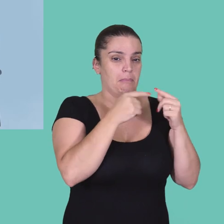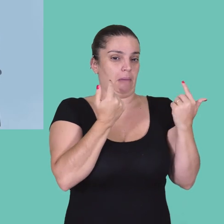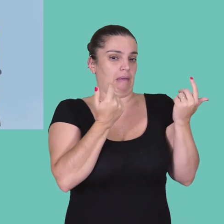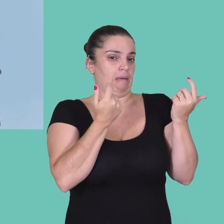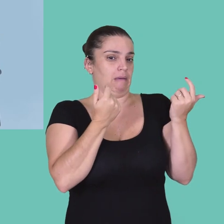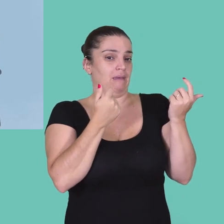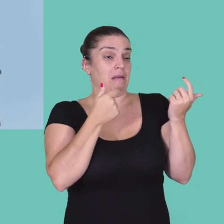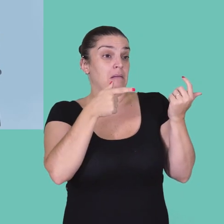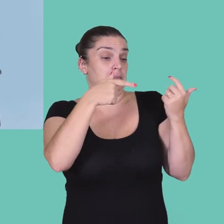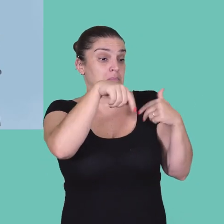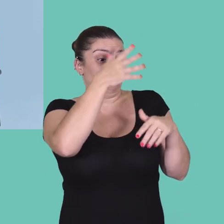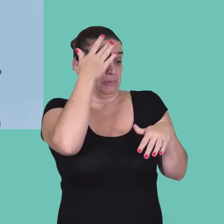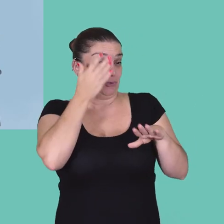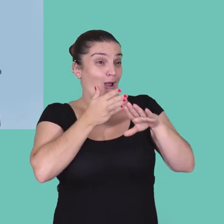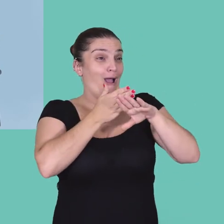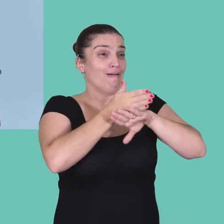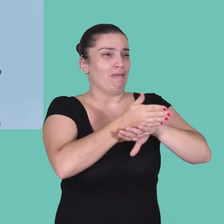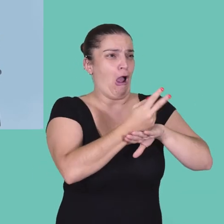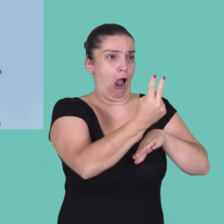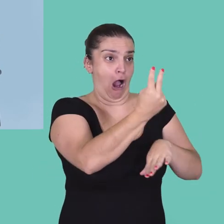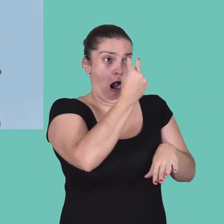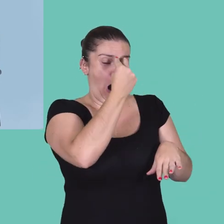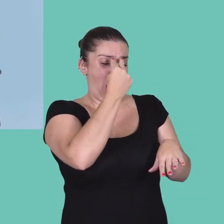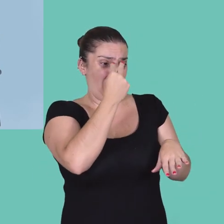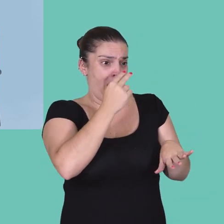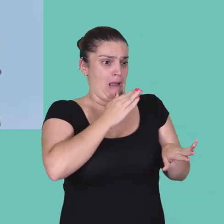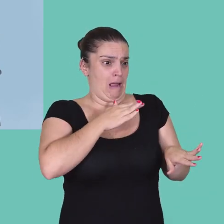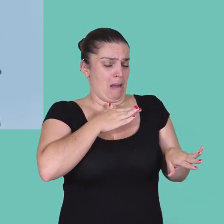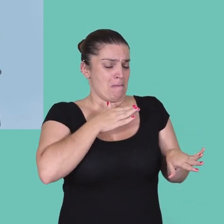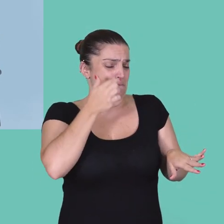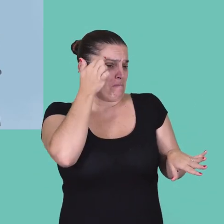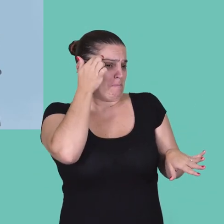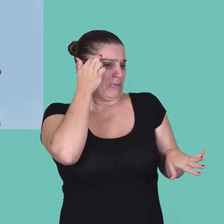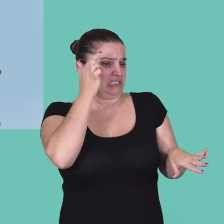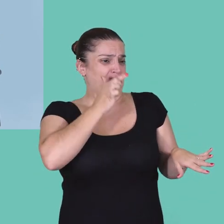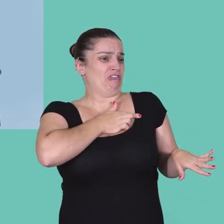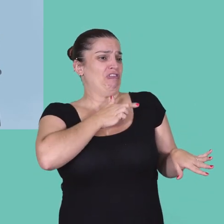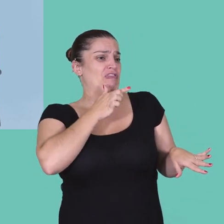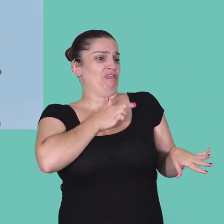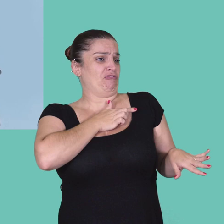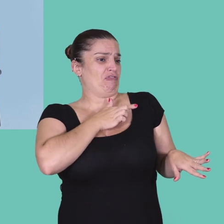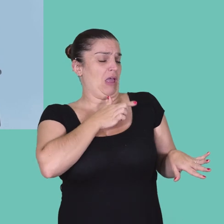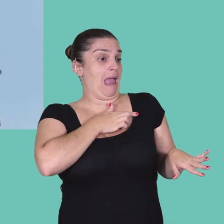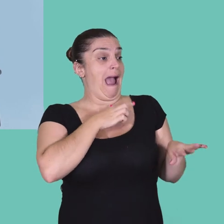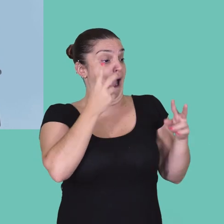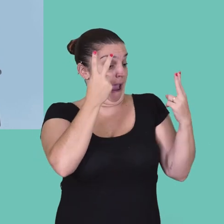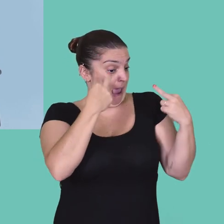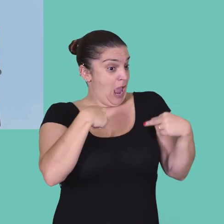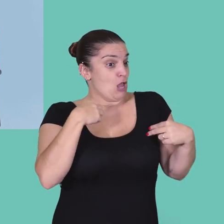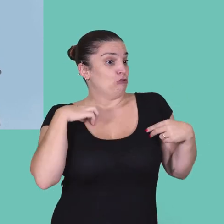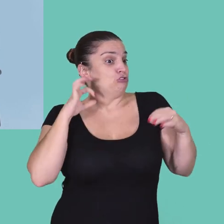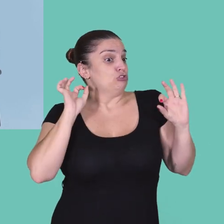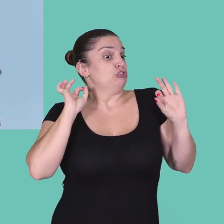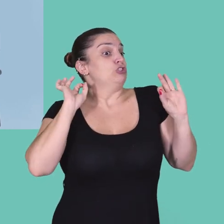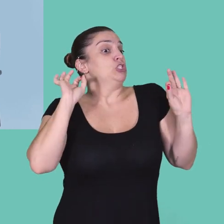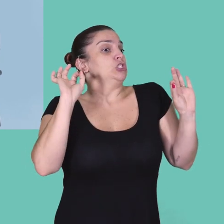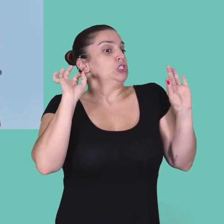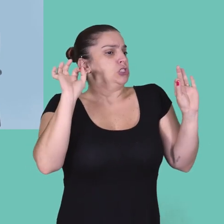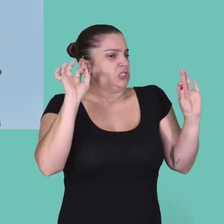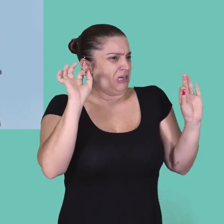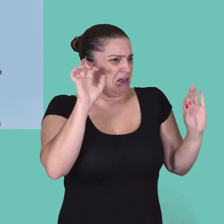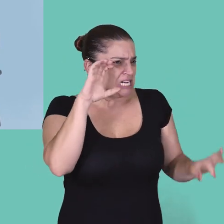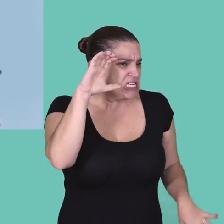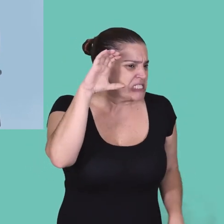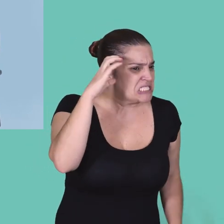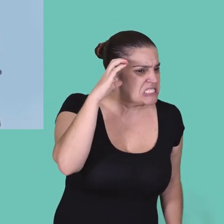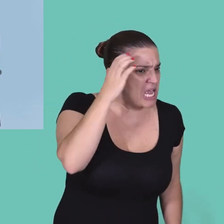média, que as pessoas esperam uma pessoa horrorosa e sempre comentam de como eu sou chique e